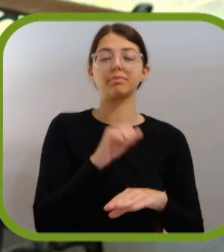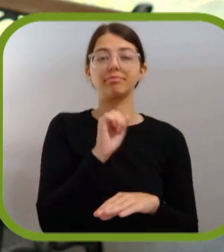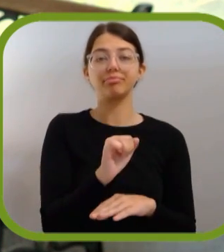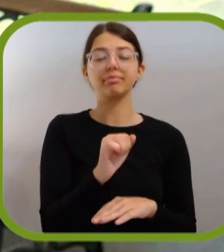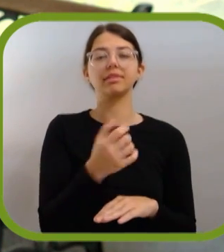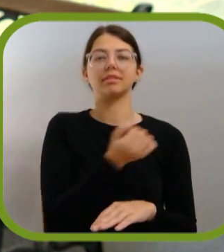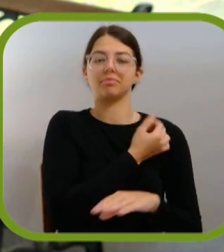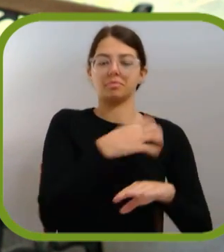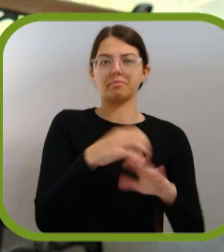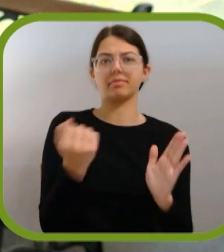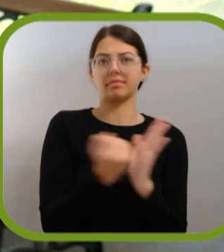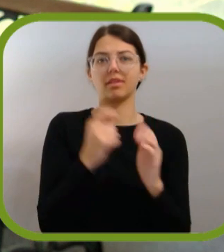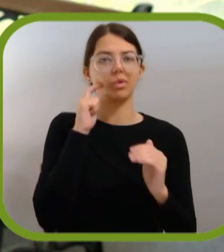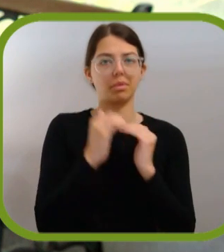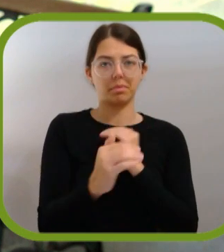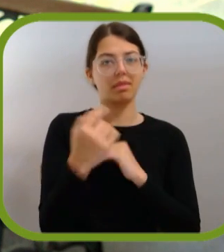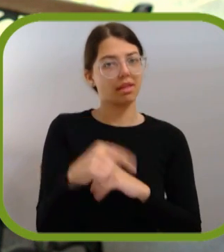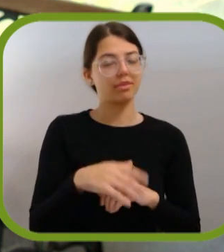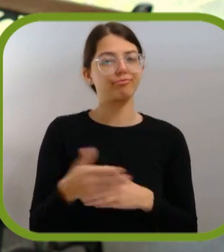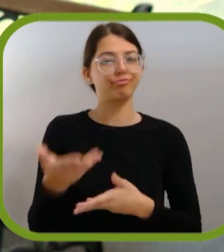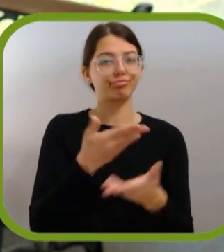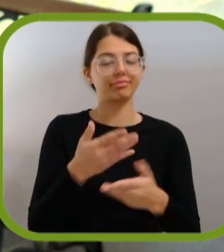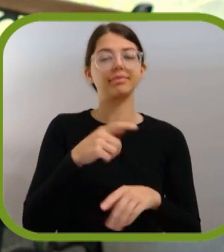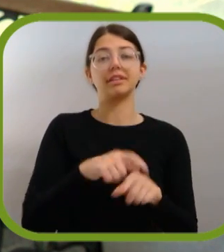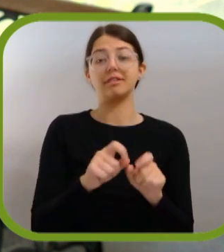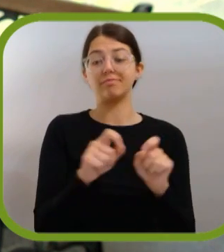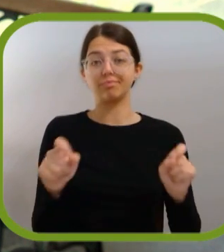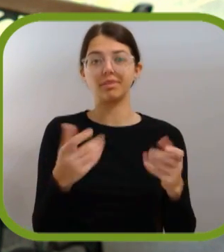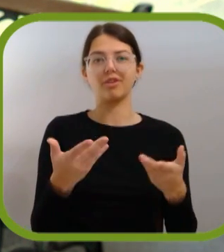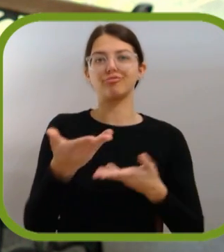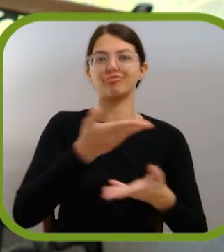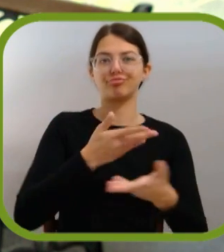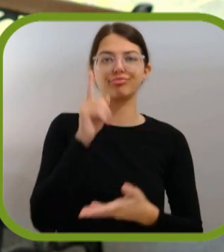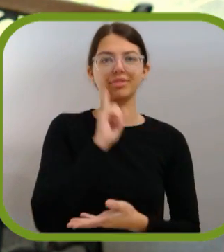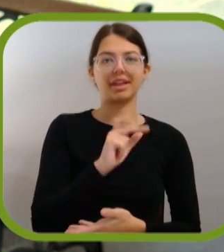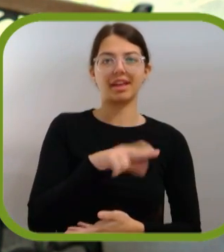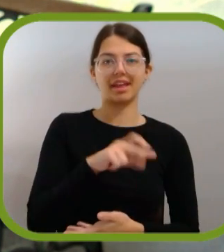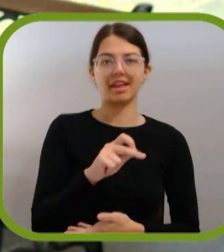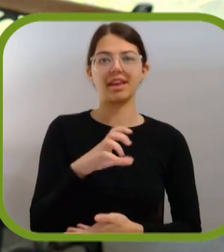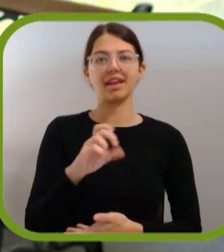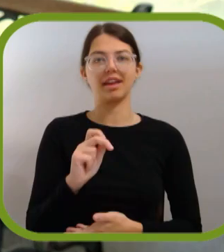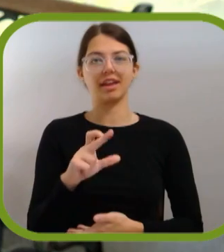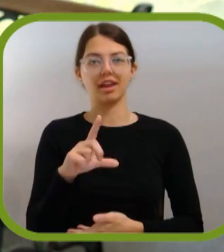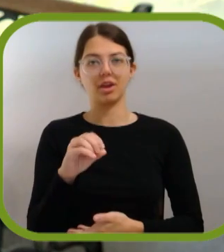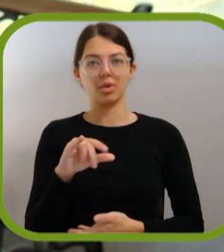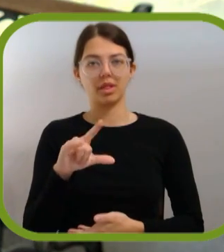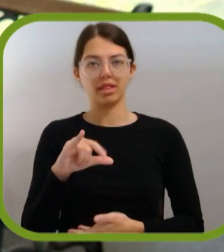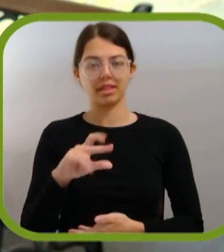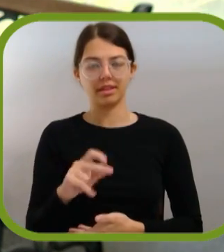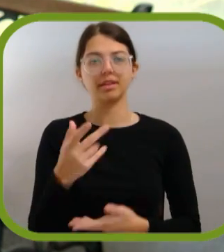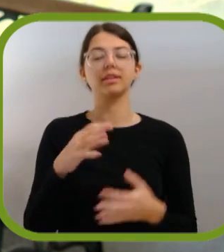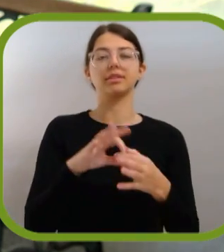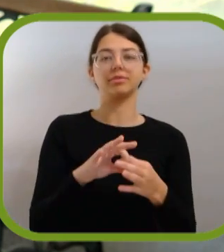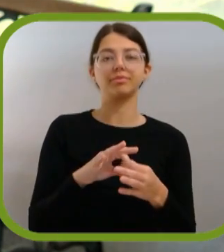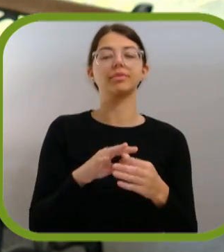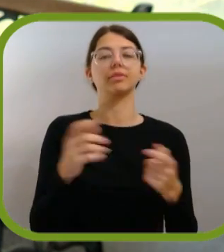Camp, um alojamento com selo de sustentabilidade. Neste Panorâmica vamos estar à conversa com Ana Carolina Oliveira sobre o papel do marketing na